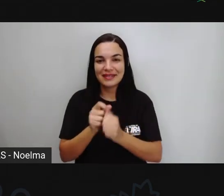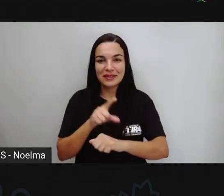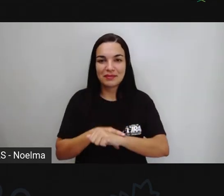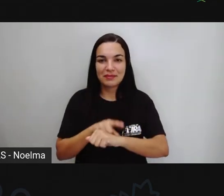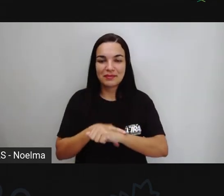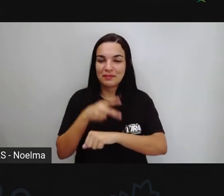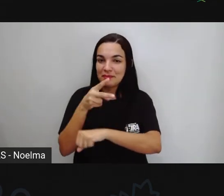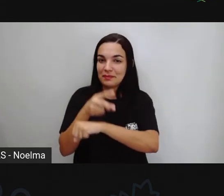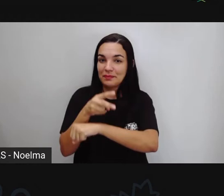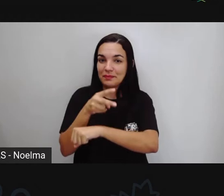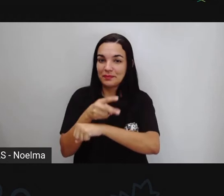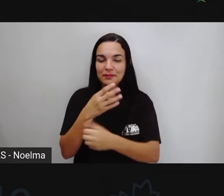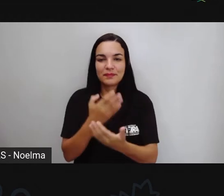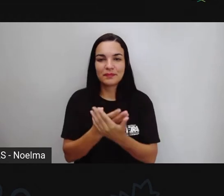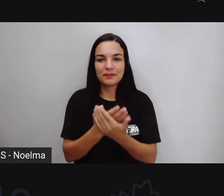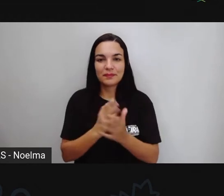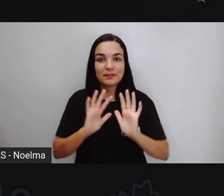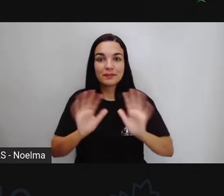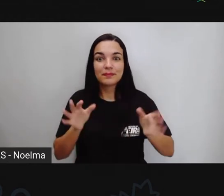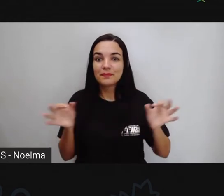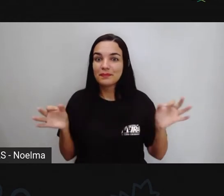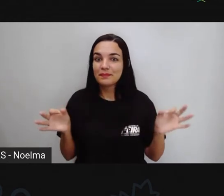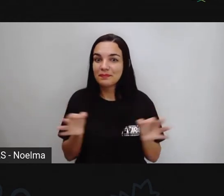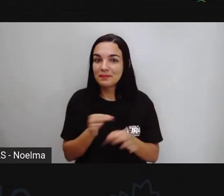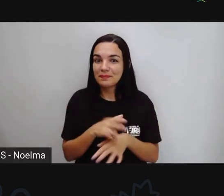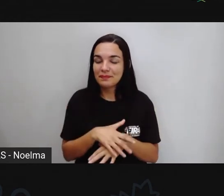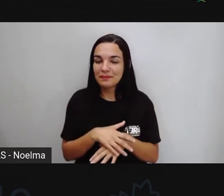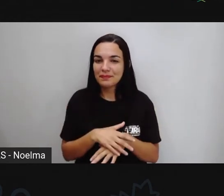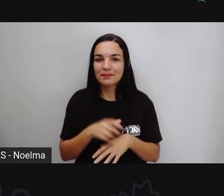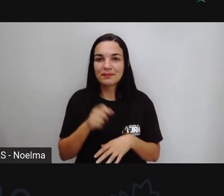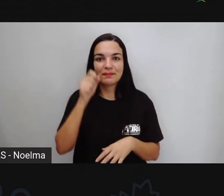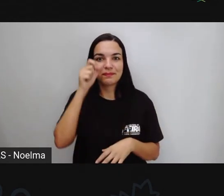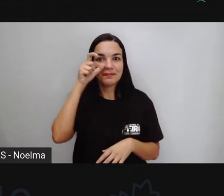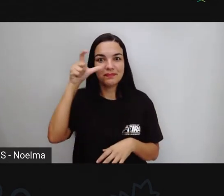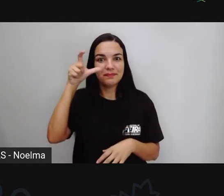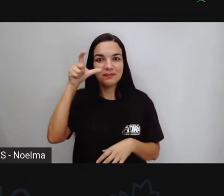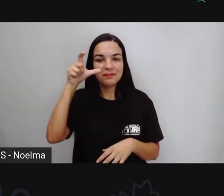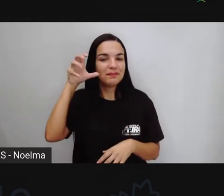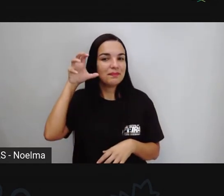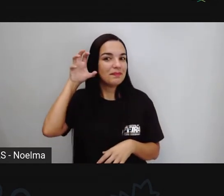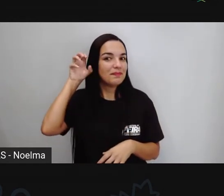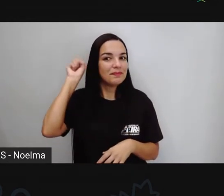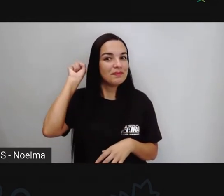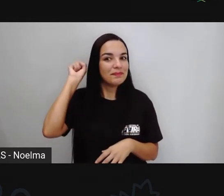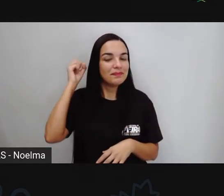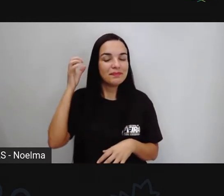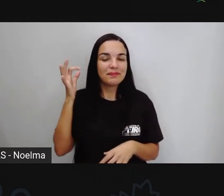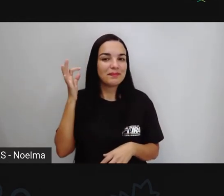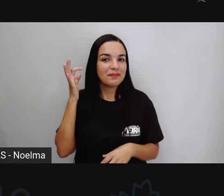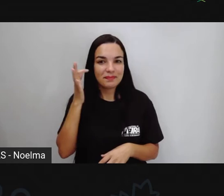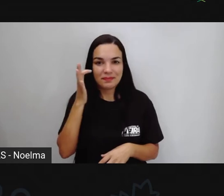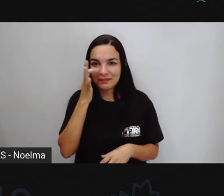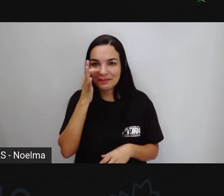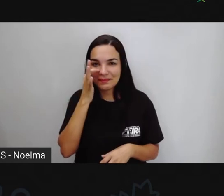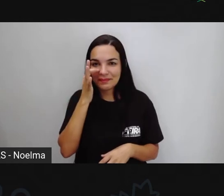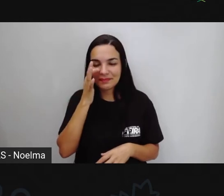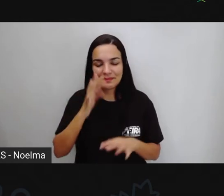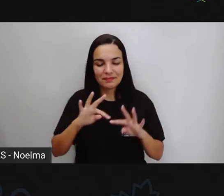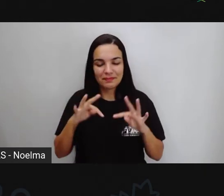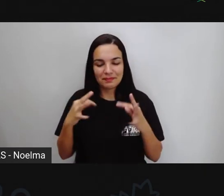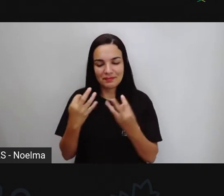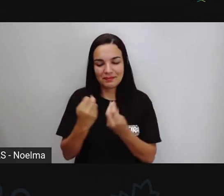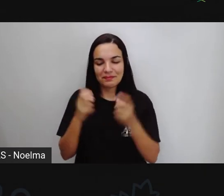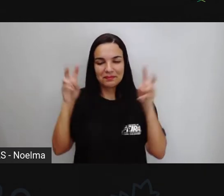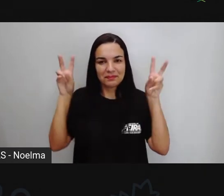videoaula. E aí, estão preparados? Estão aí, ó, com os olhos, os ouvidos atentos a todo o conteúdo, as